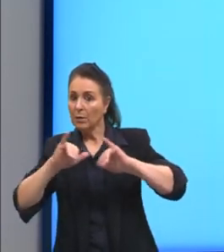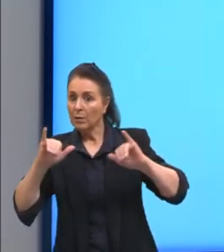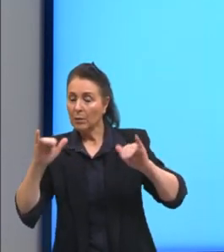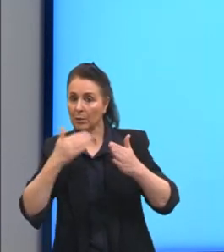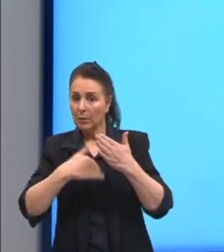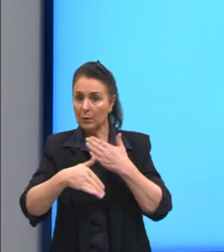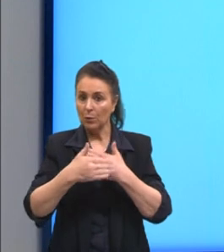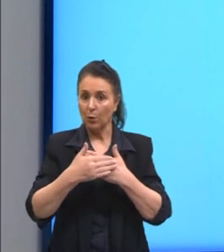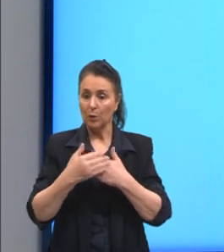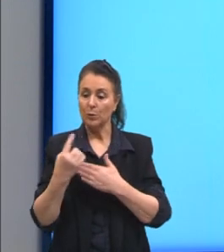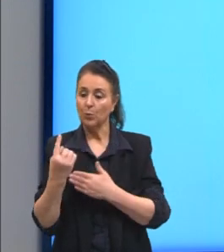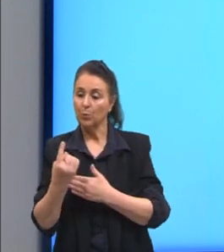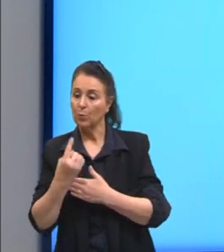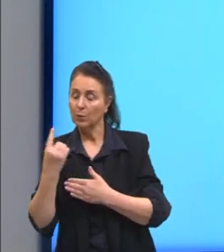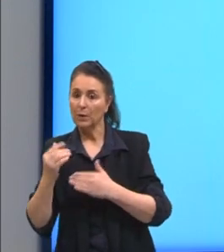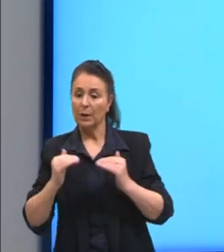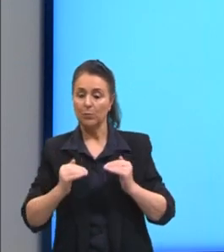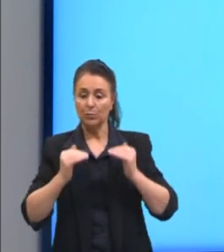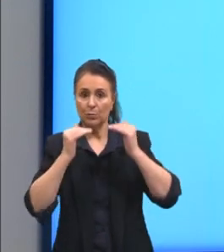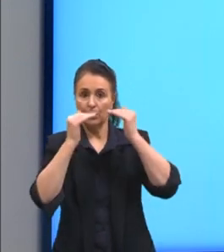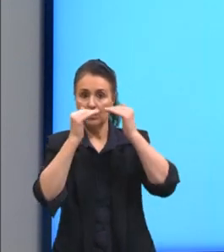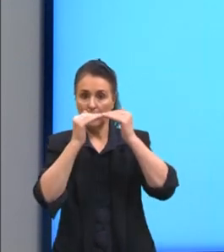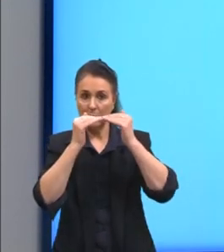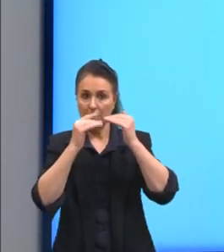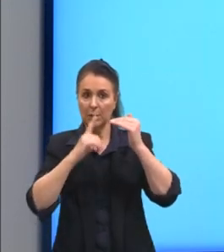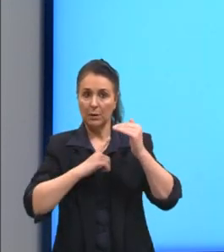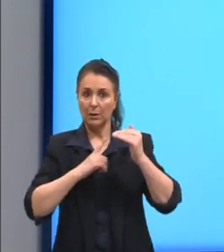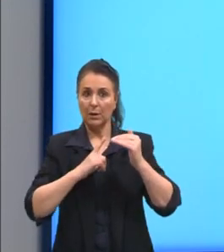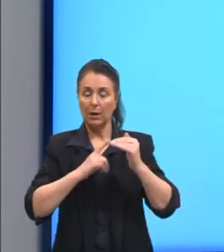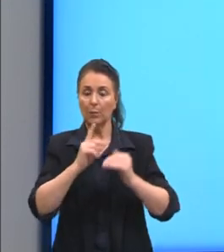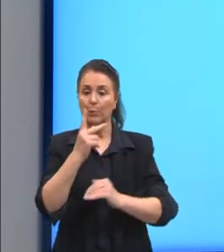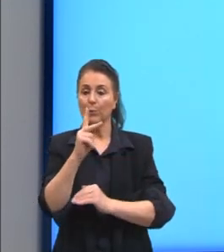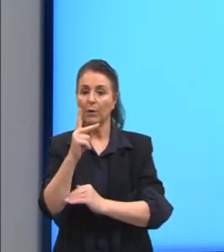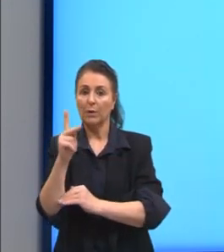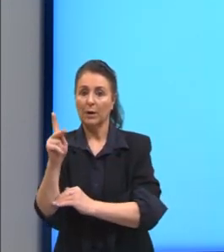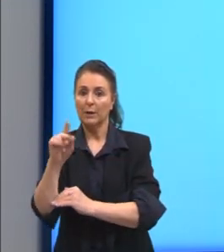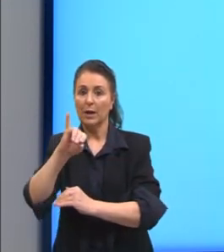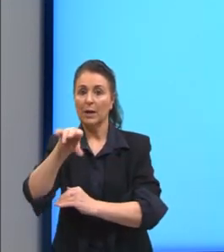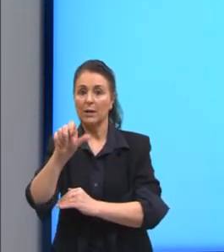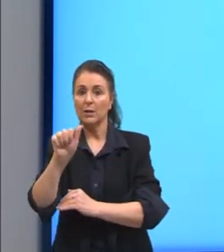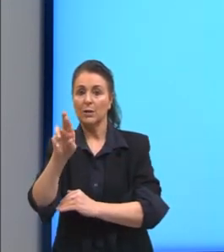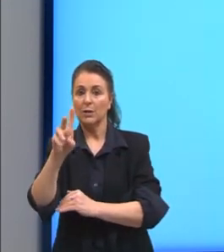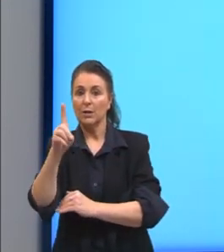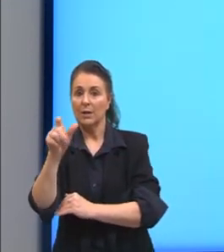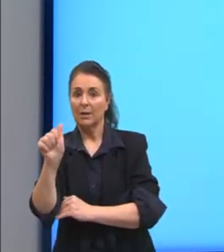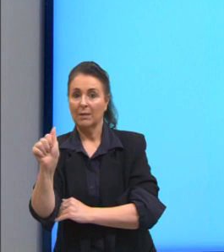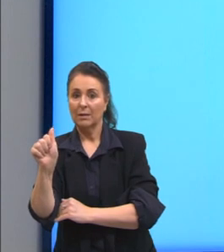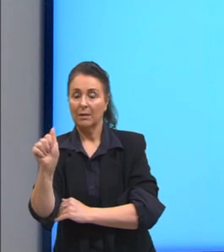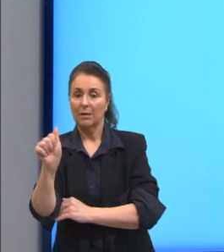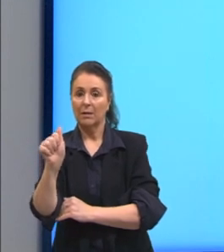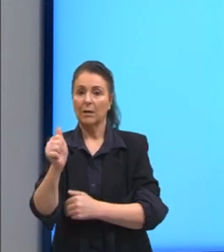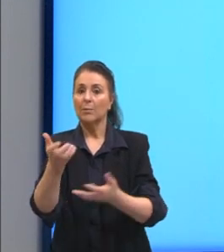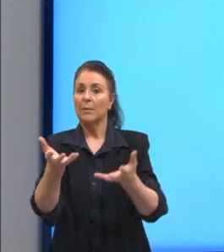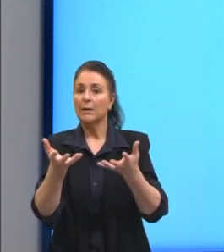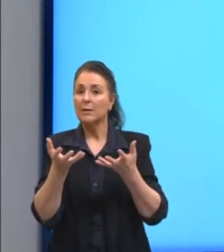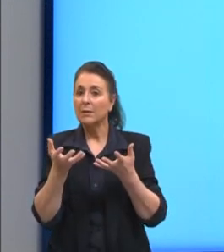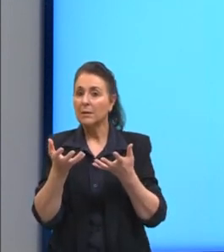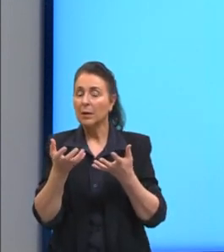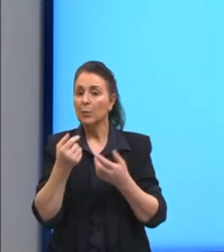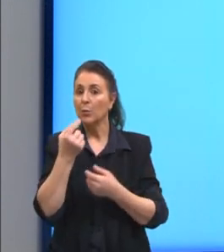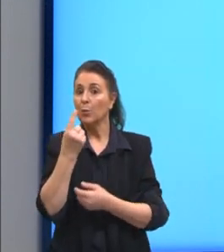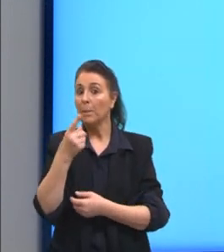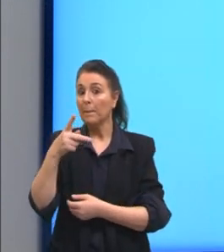temos, que é a unidade ali de equivalência. Nós temos ali, então, de polegada e jarda. Mas nós queremos a unidade de